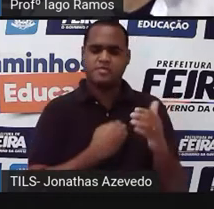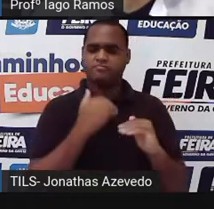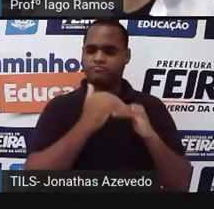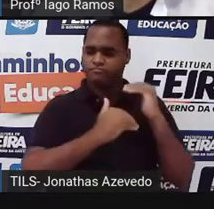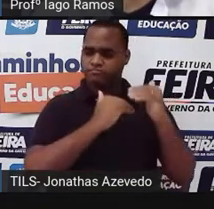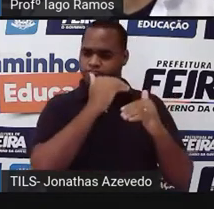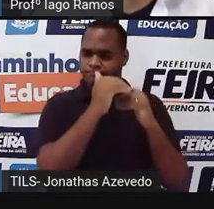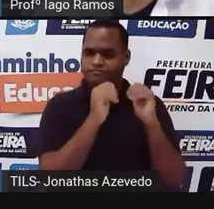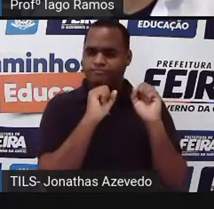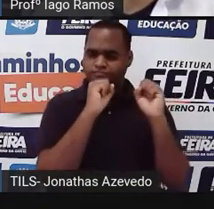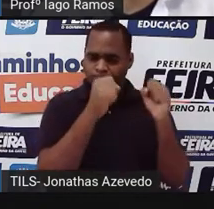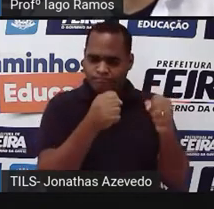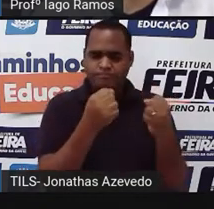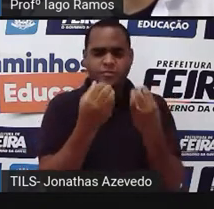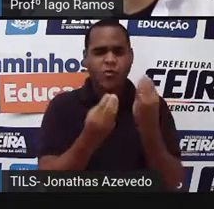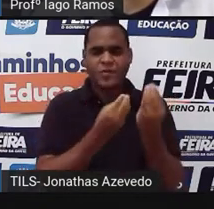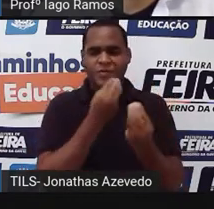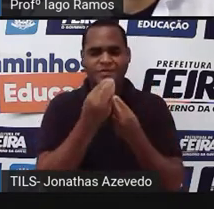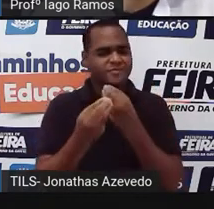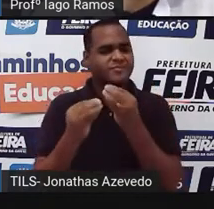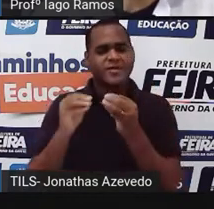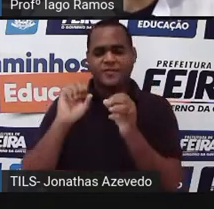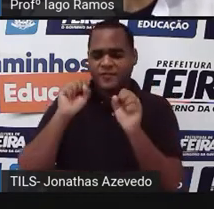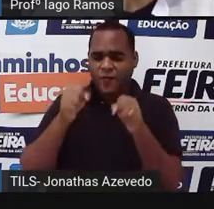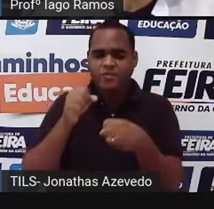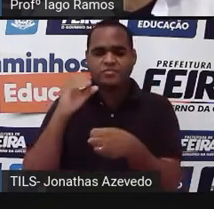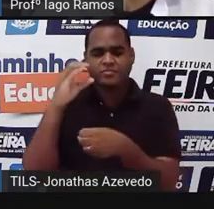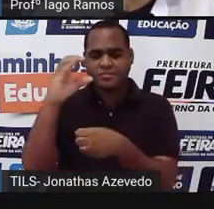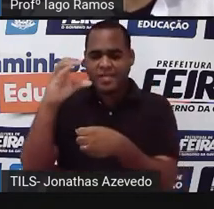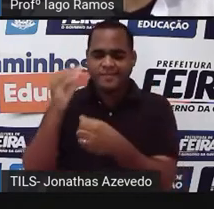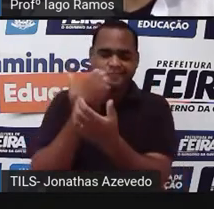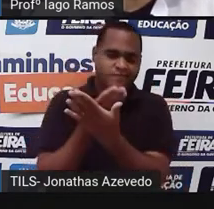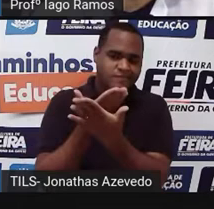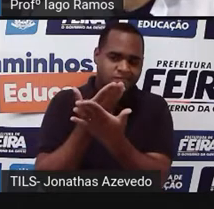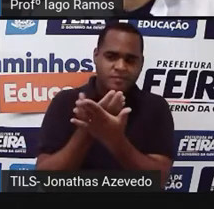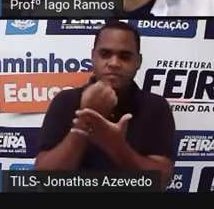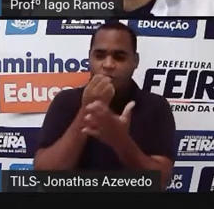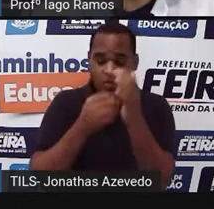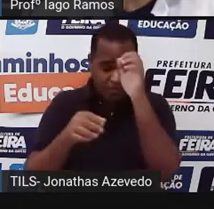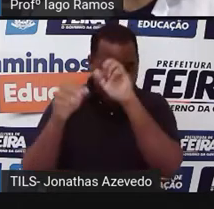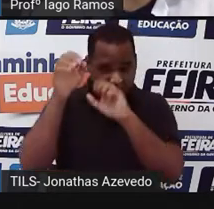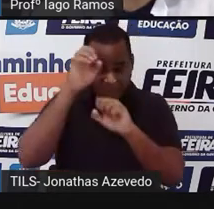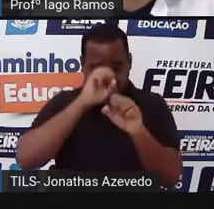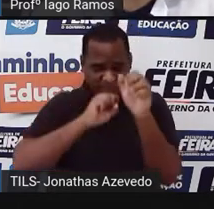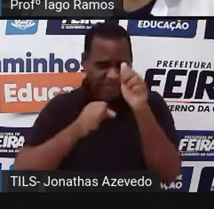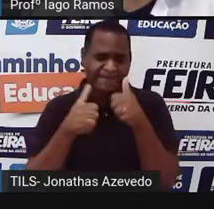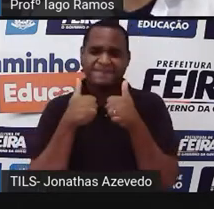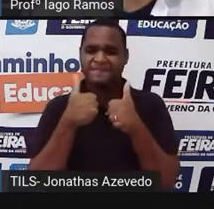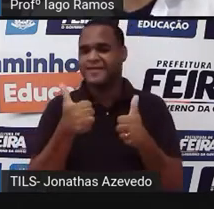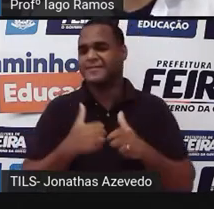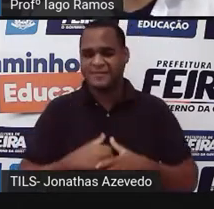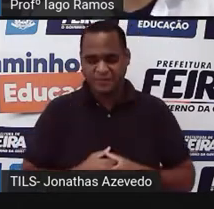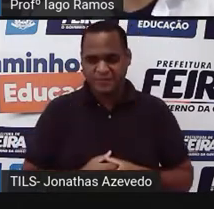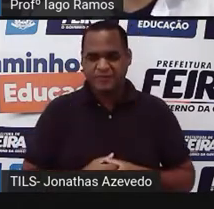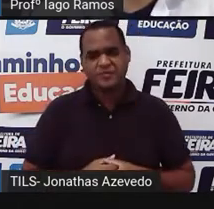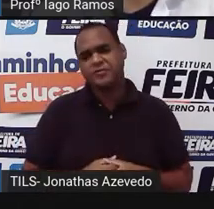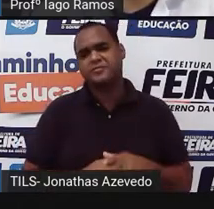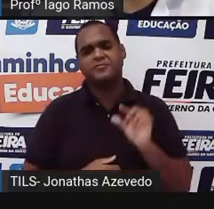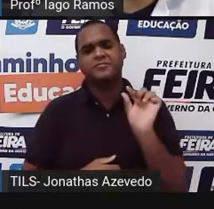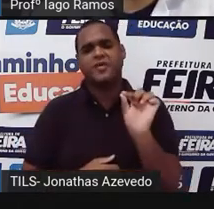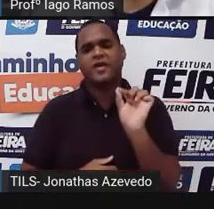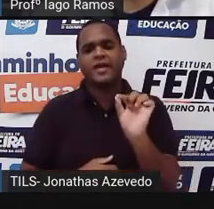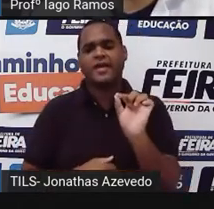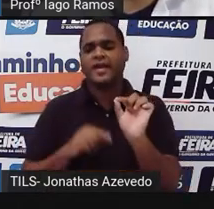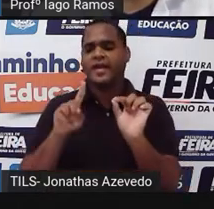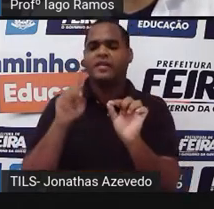dentro desse mundo na ciência. Tá bom? Bacana? Beleza! Mas onde é que está a